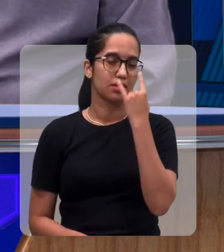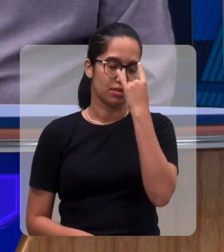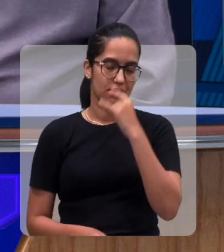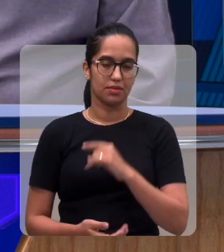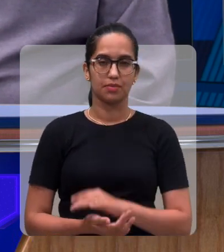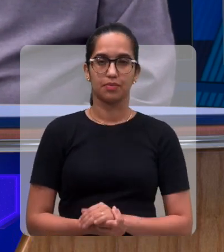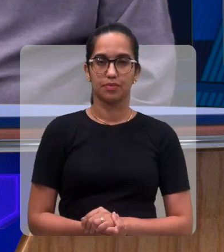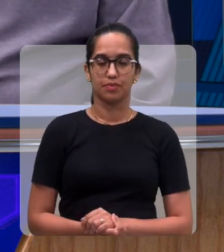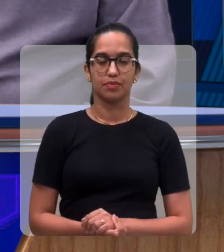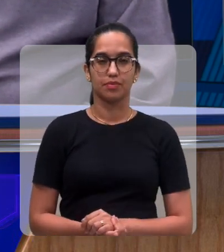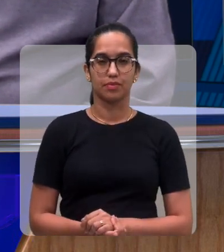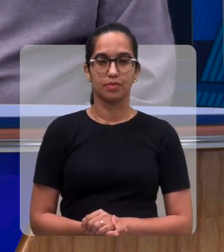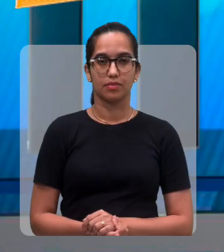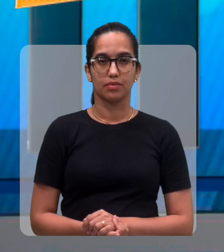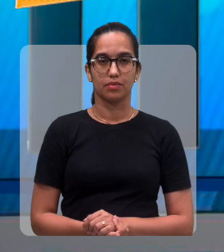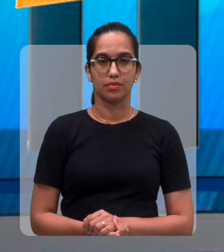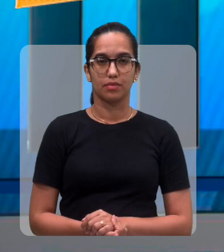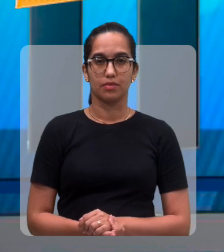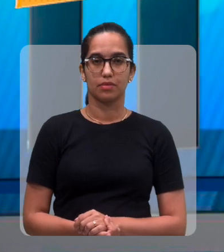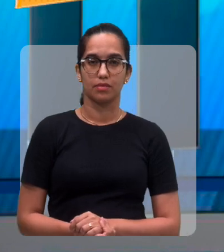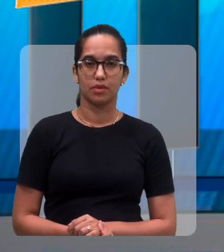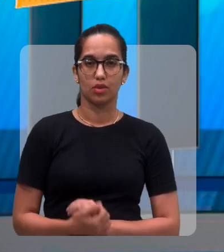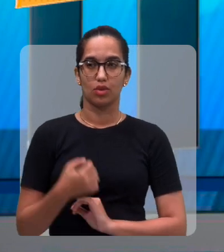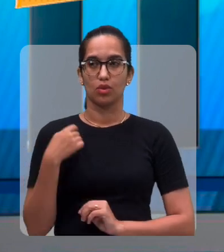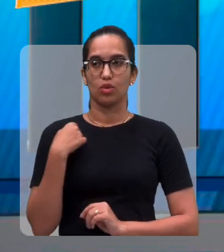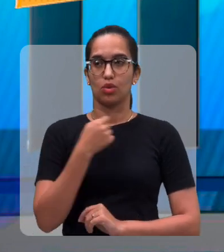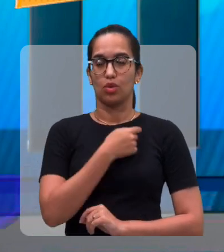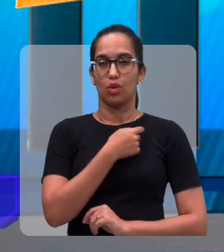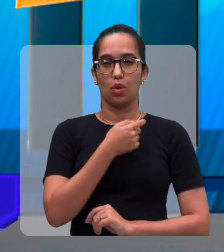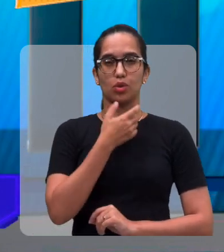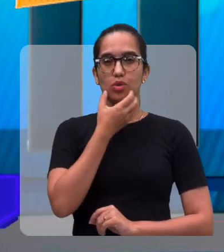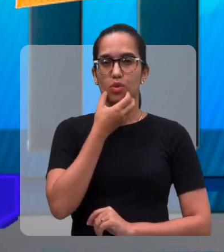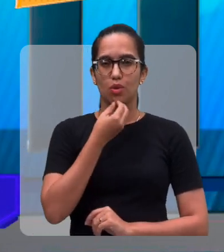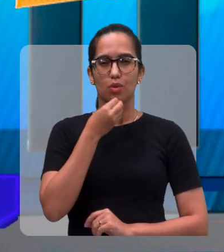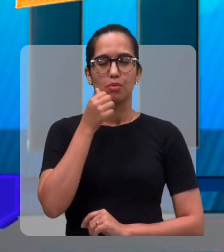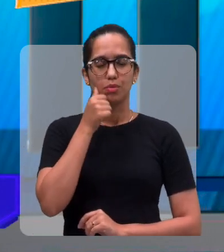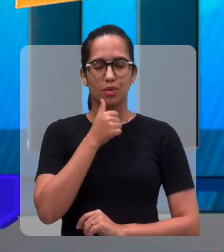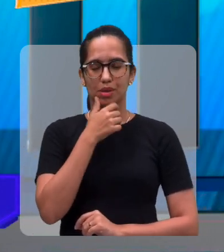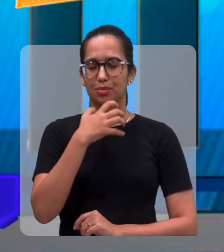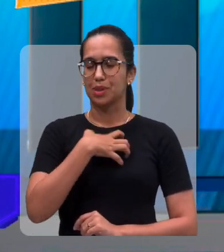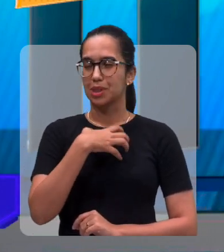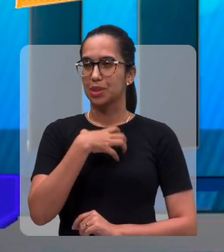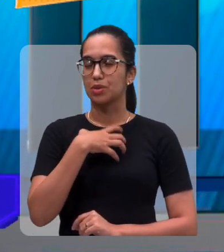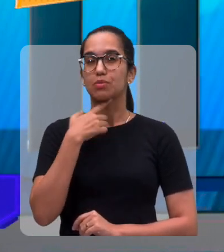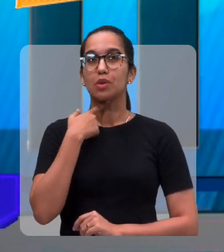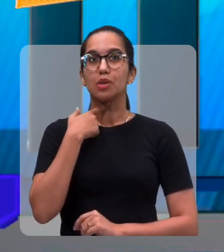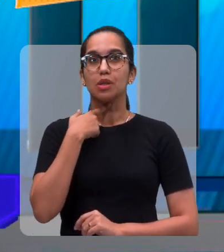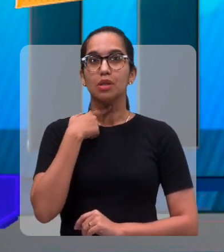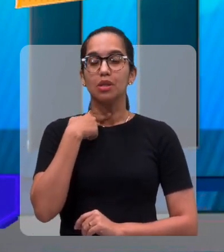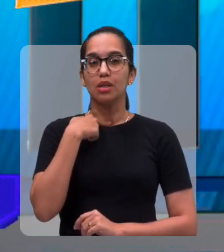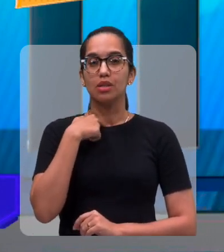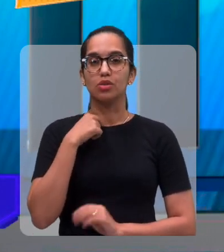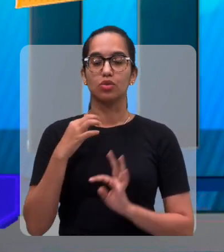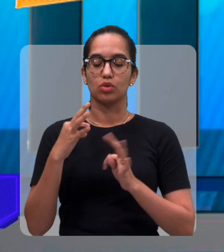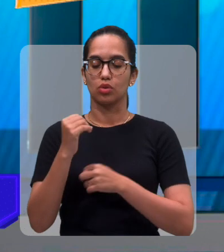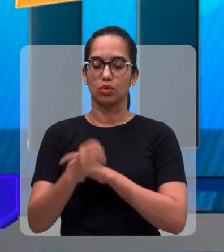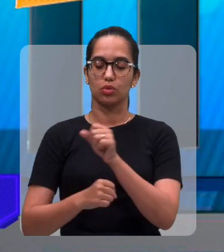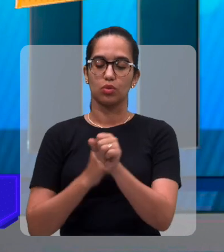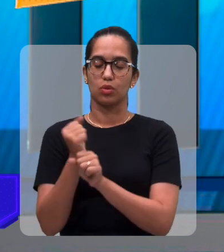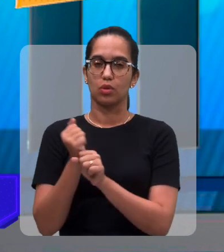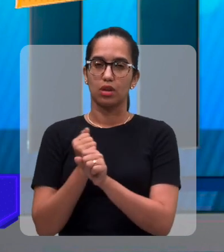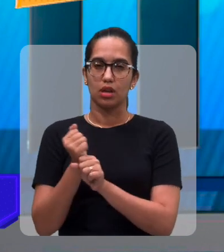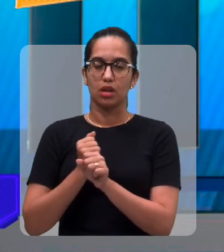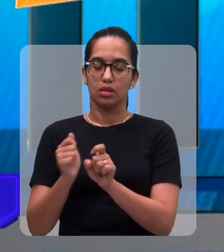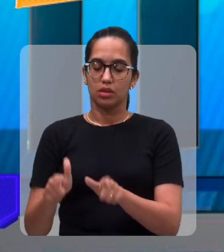realidade, Chico, a gente sente a sensibilidade, nós seres humanos, a gente passa o ano todo na luta, o ano